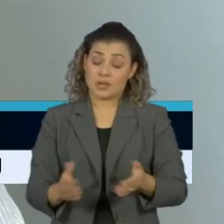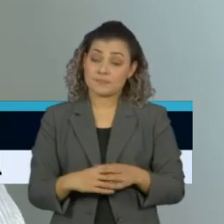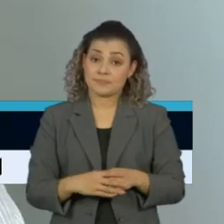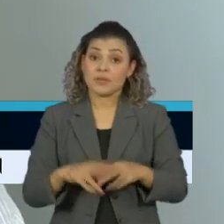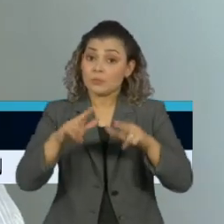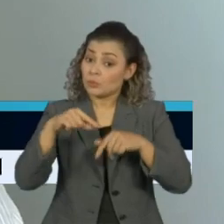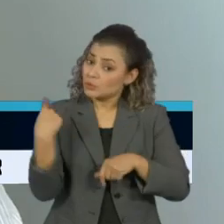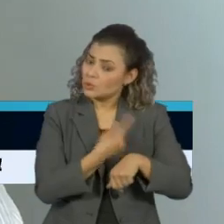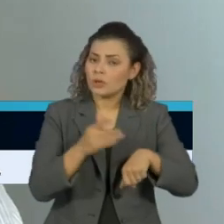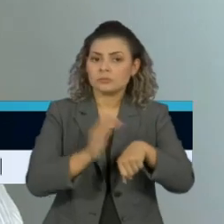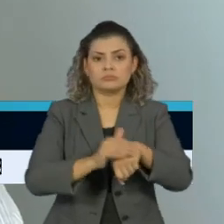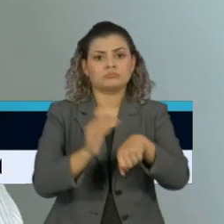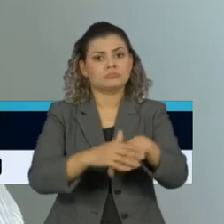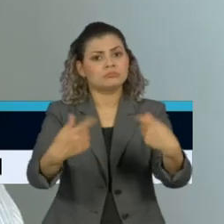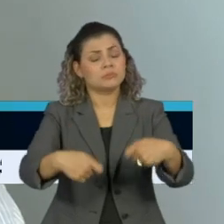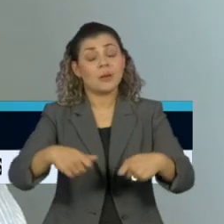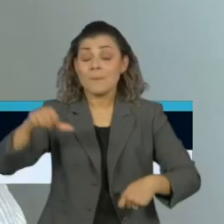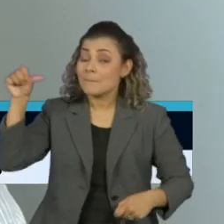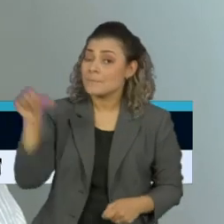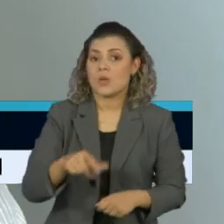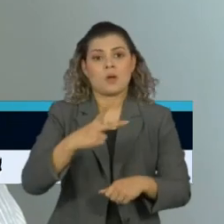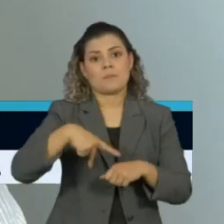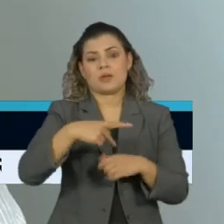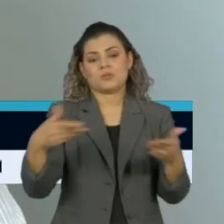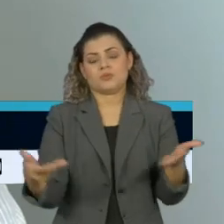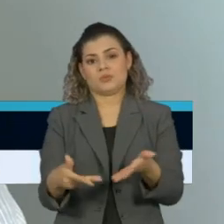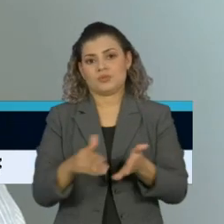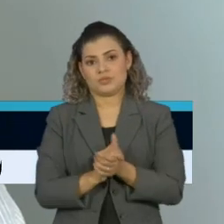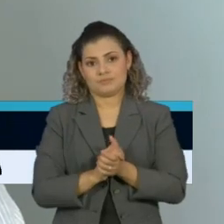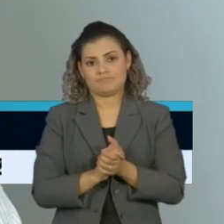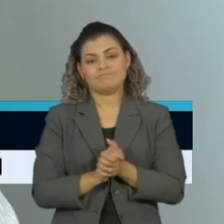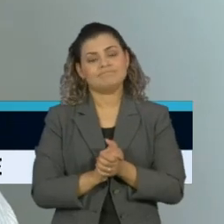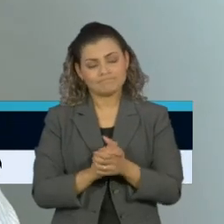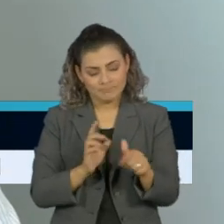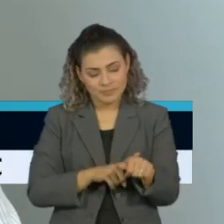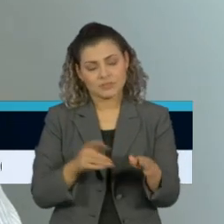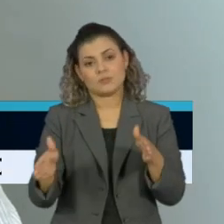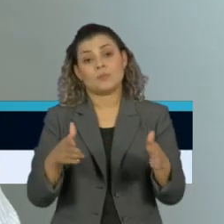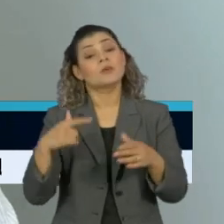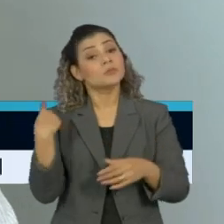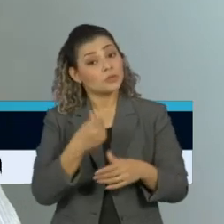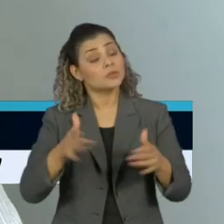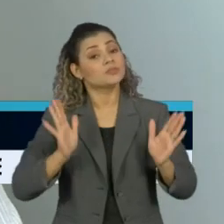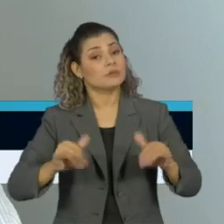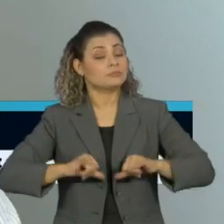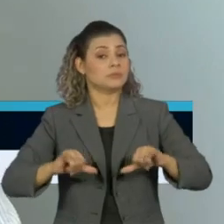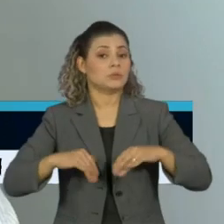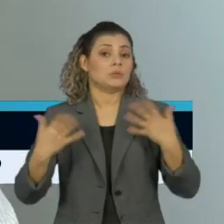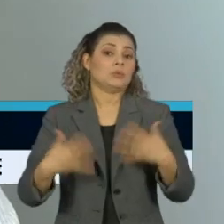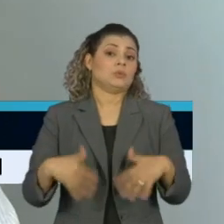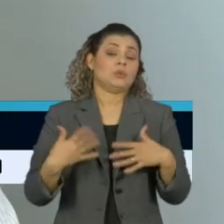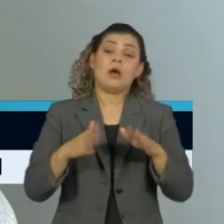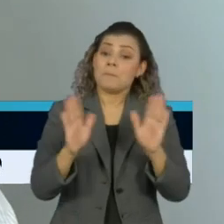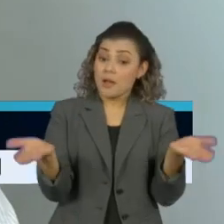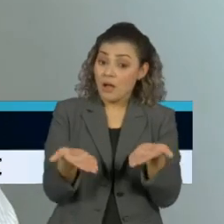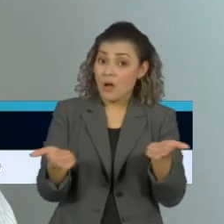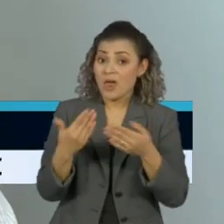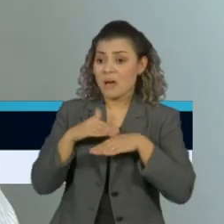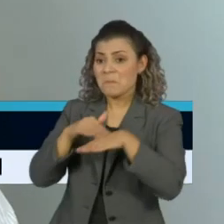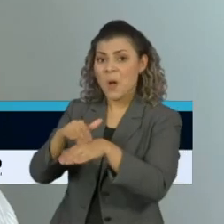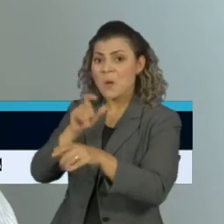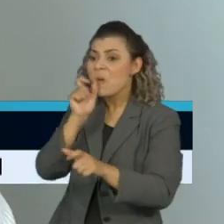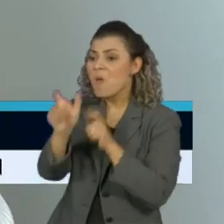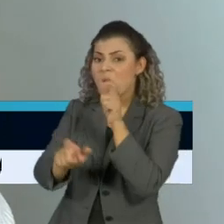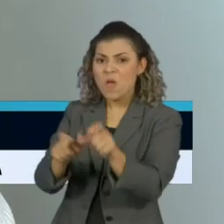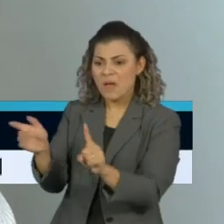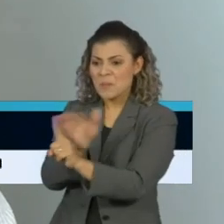nós somos literalmente o pior país da pandemia nesse momento. Já estamos pagando preço muito caro por isso. E agora, atacando, invadindo e